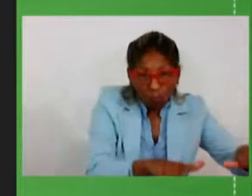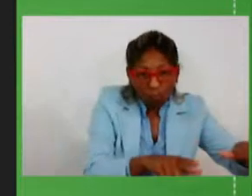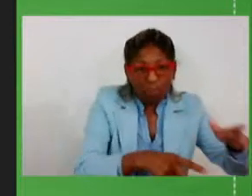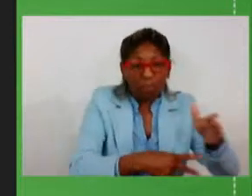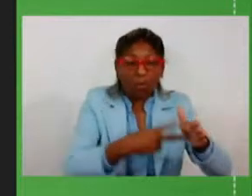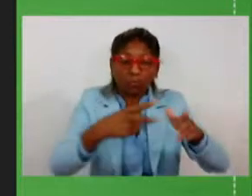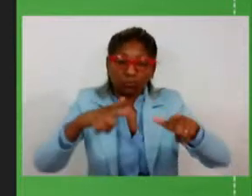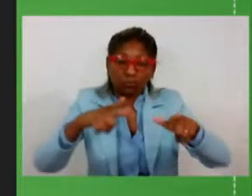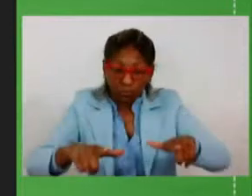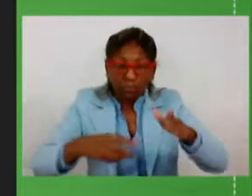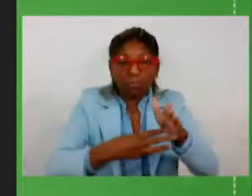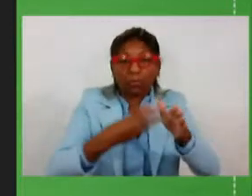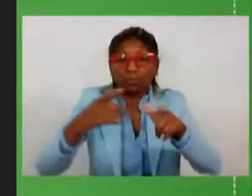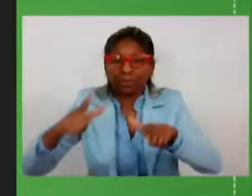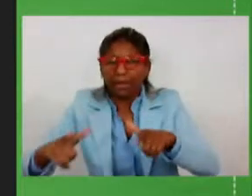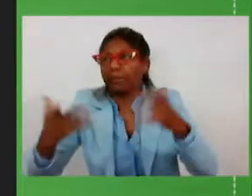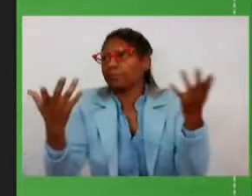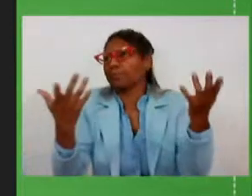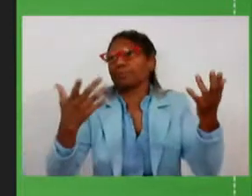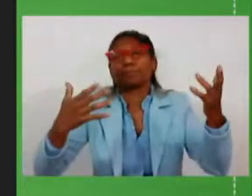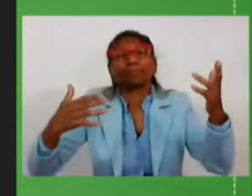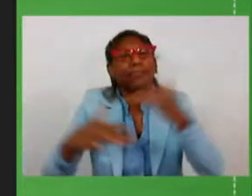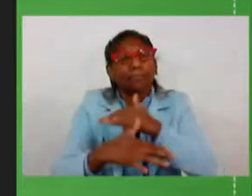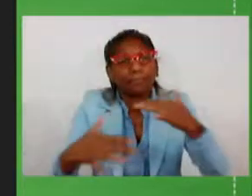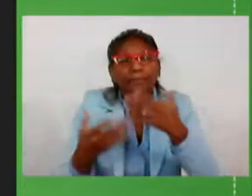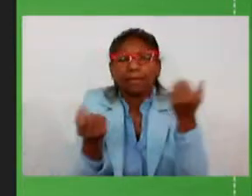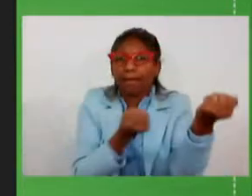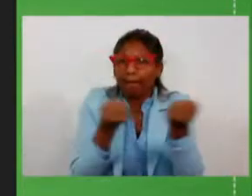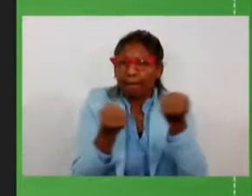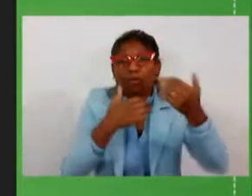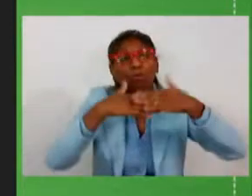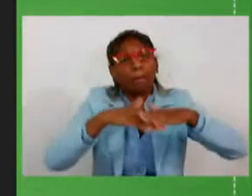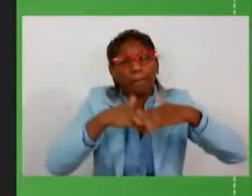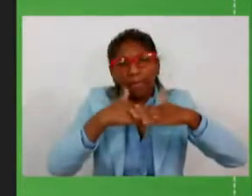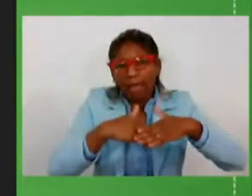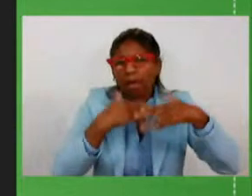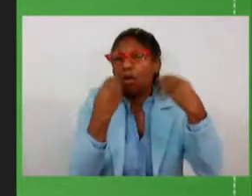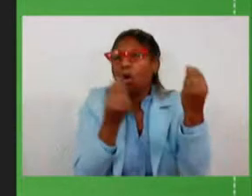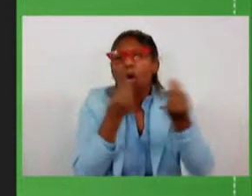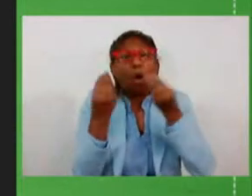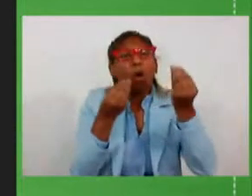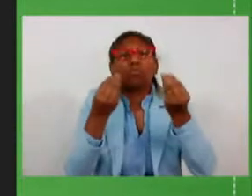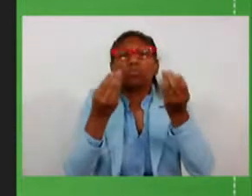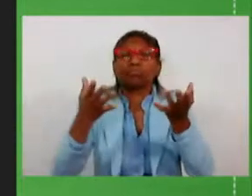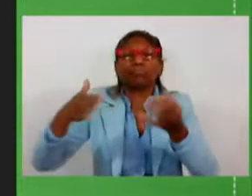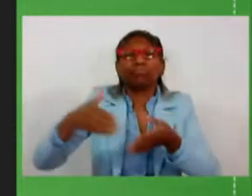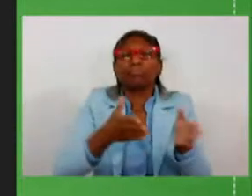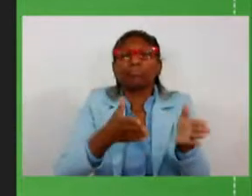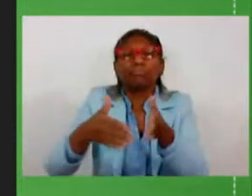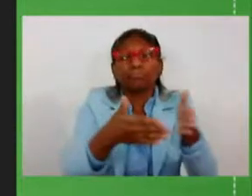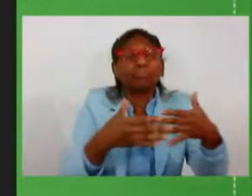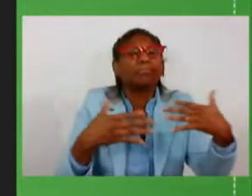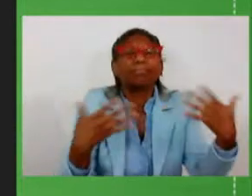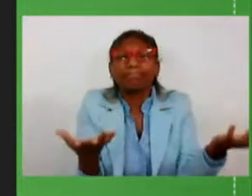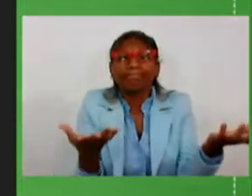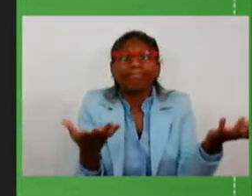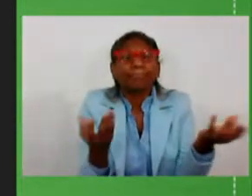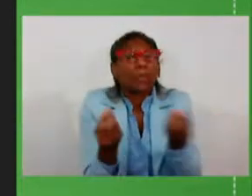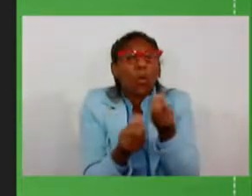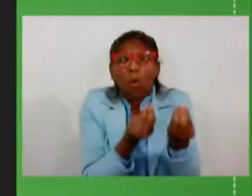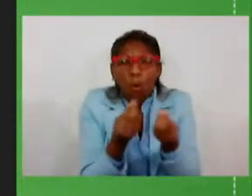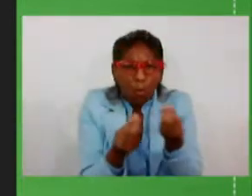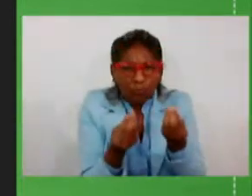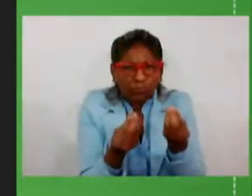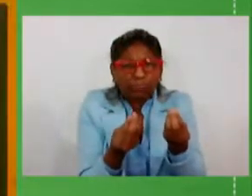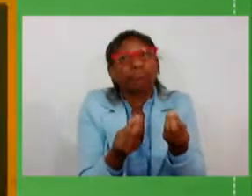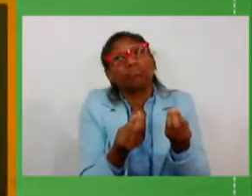fluxo que existe de veículos, caminhões, enfim, o trânsito por onde circula, você não consegue viabilizar concessão